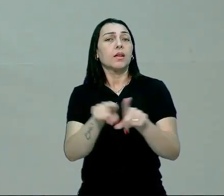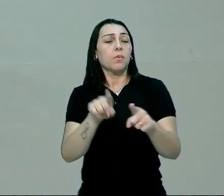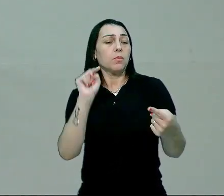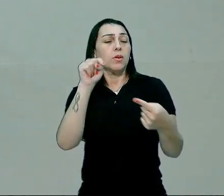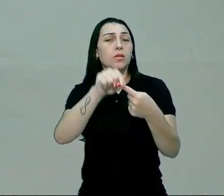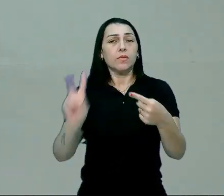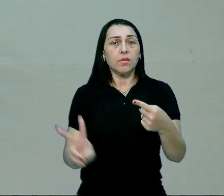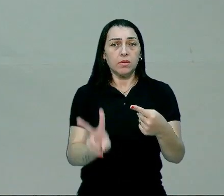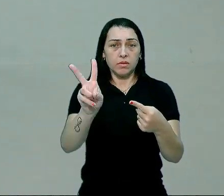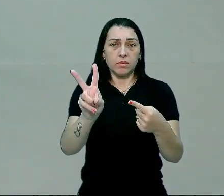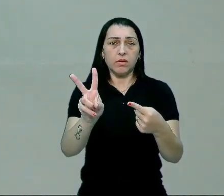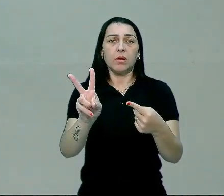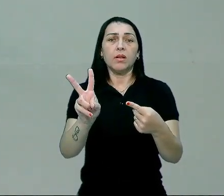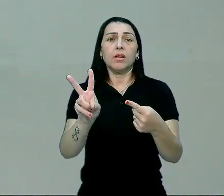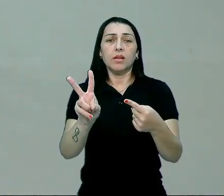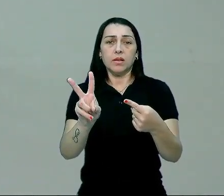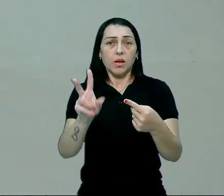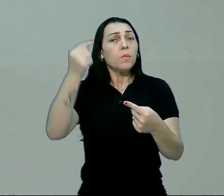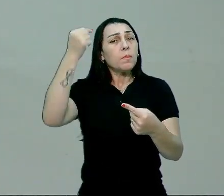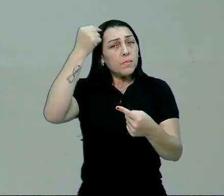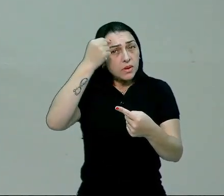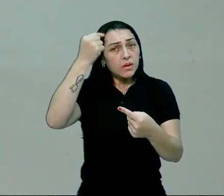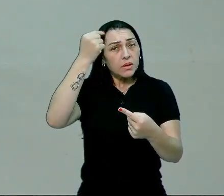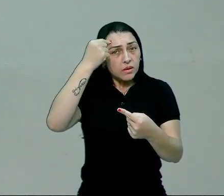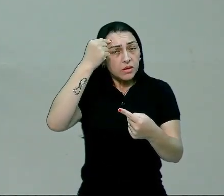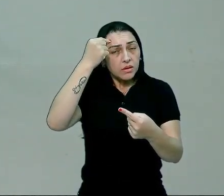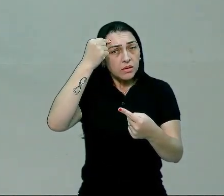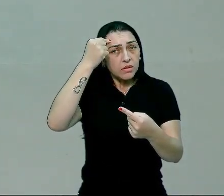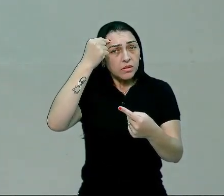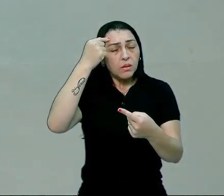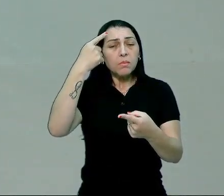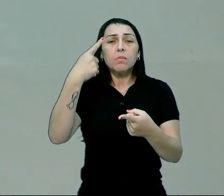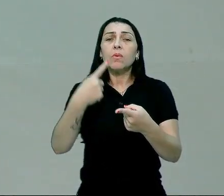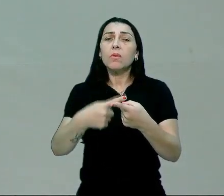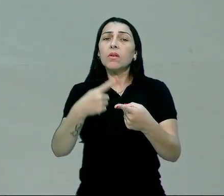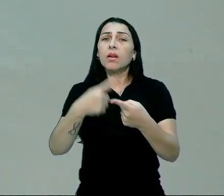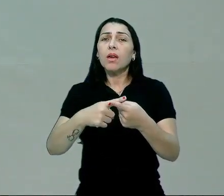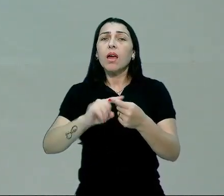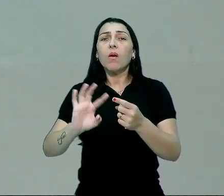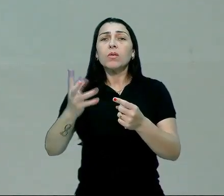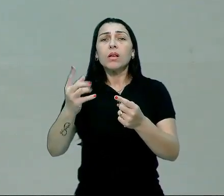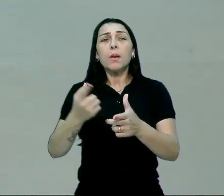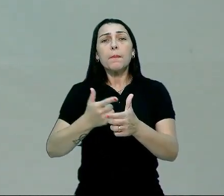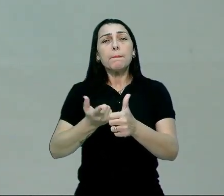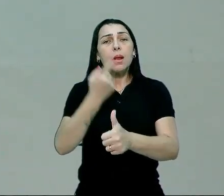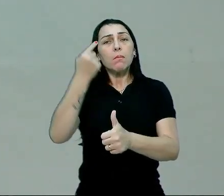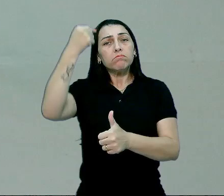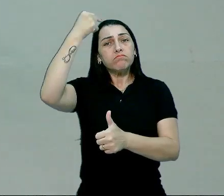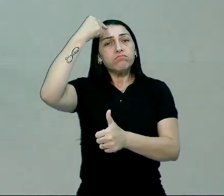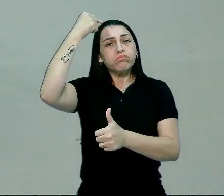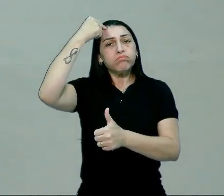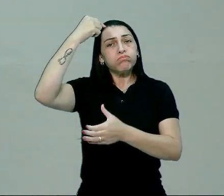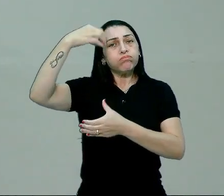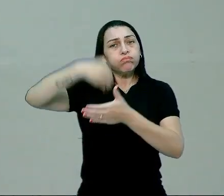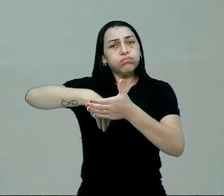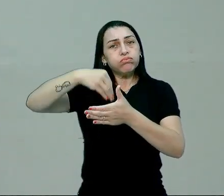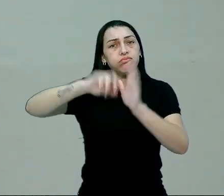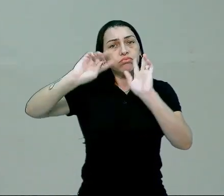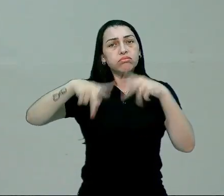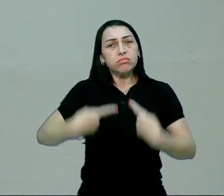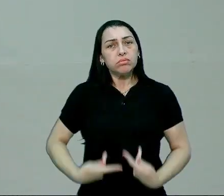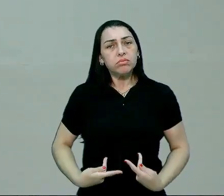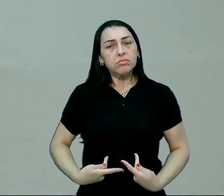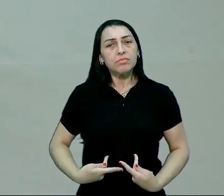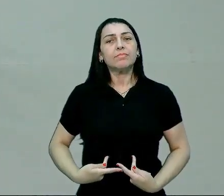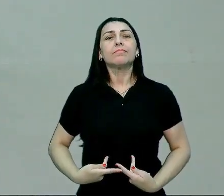valores, elas são racionais porque elas ocorrem, primeiro, dentro do pensamento humano.